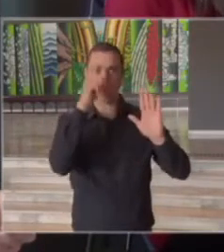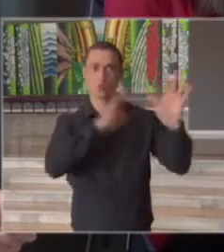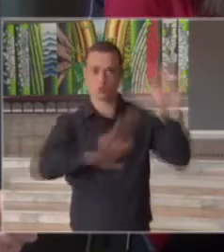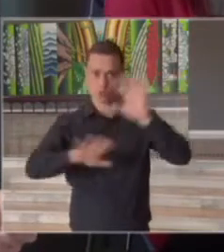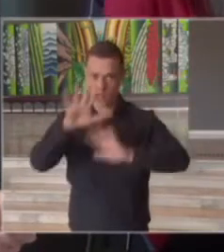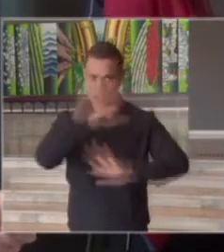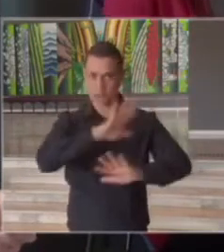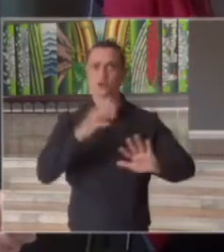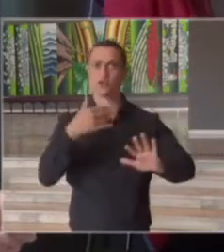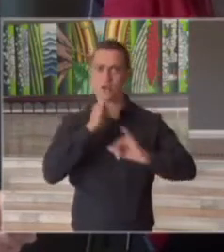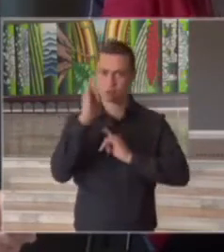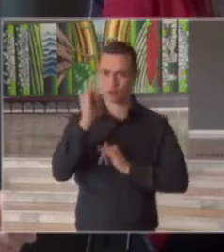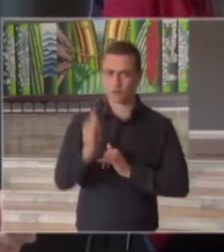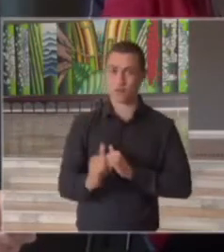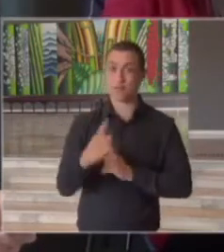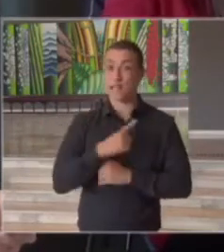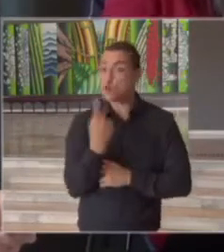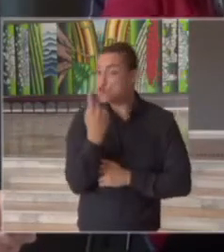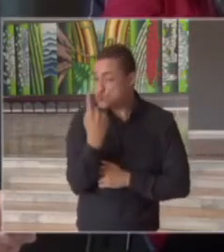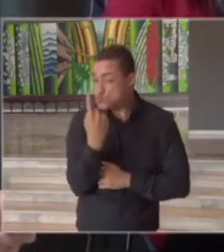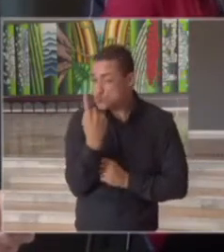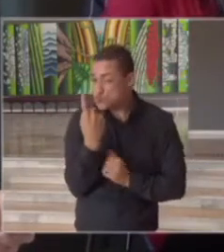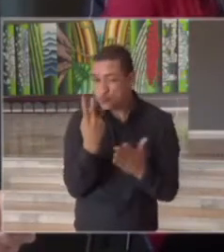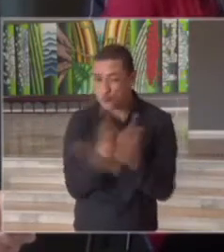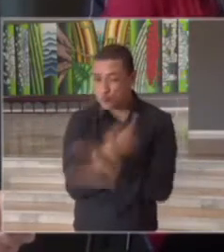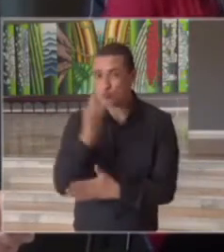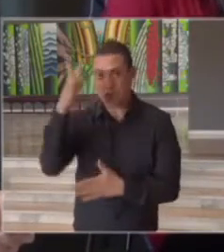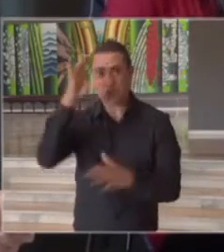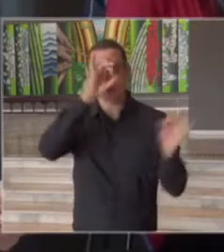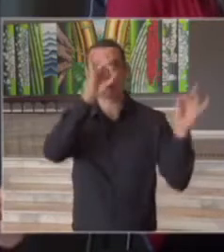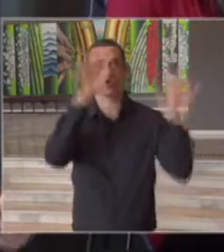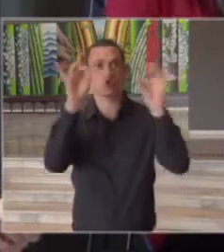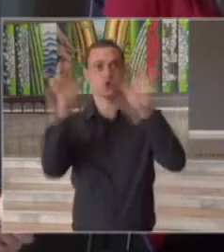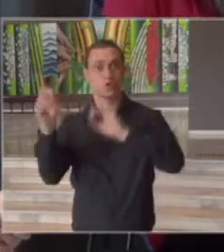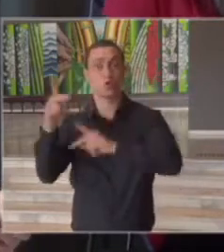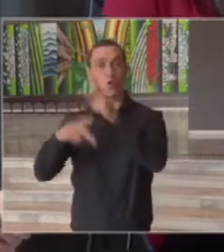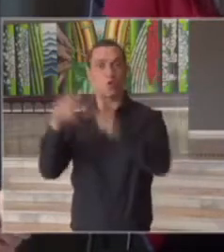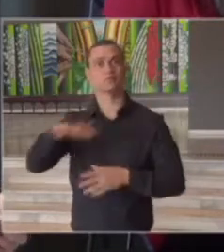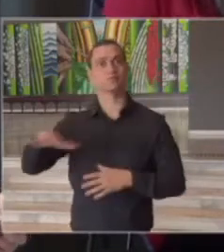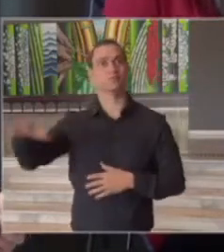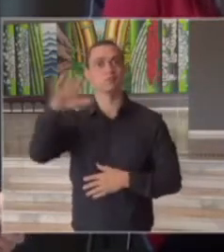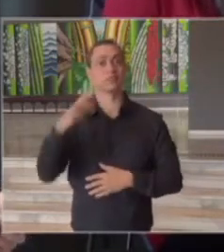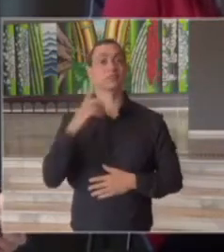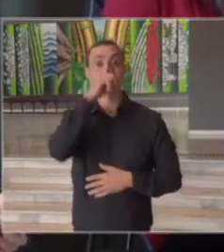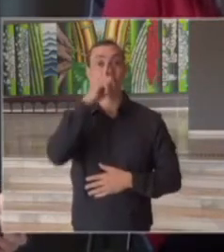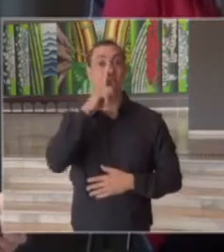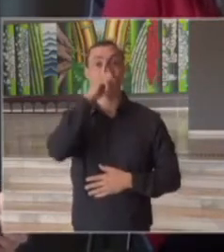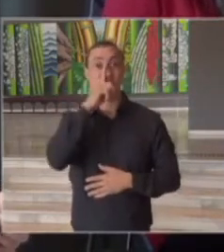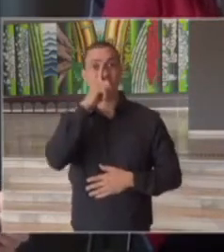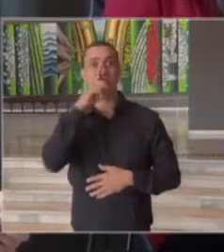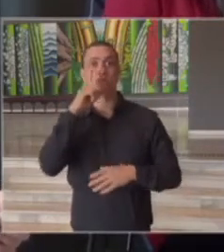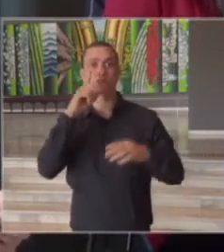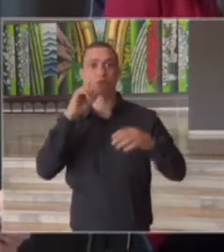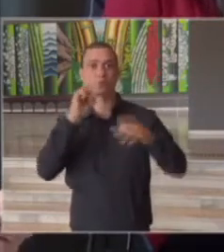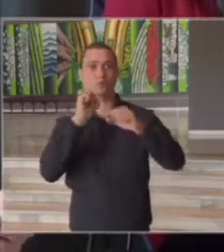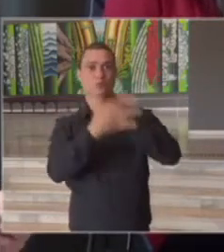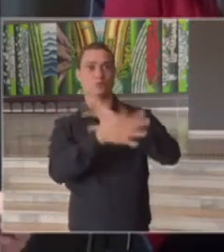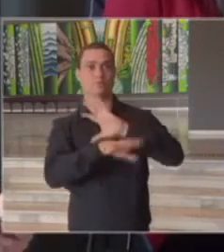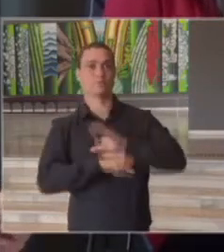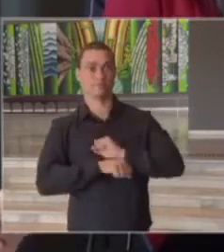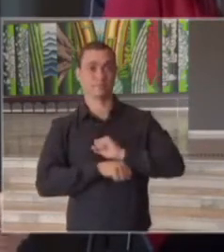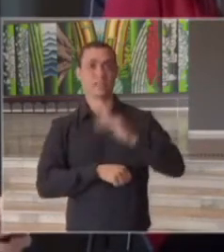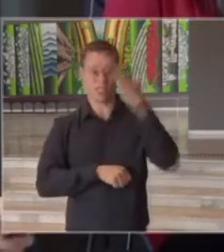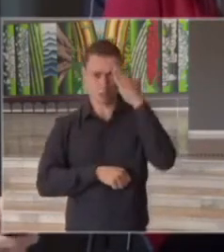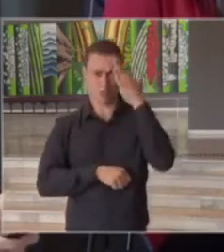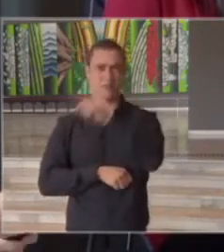colocados aqui tem uma situação que diariamente coloca a população em risco de contágio e que eu sei que